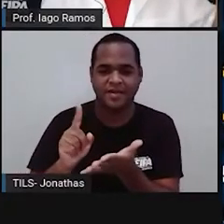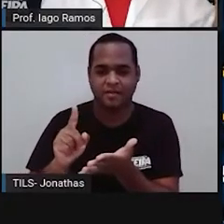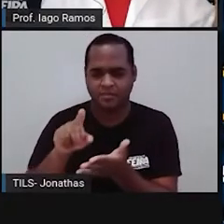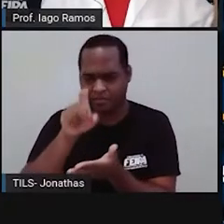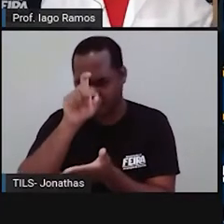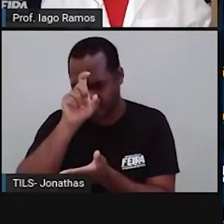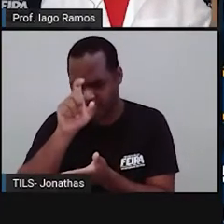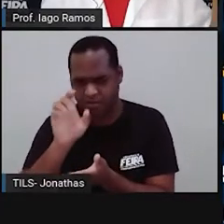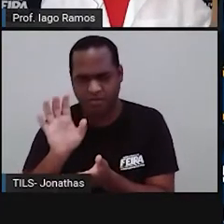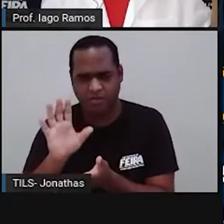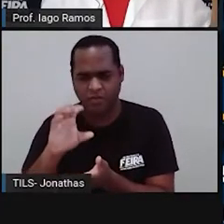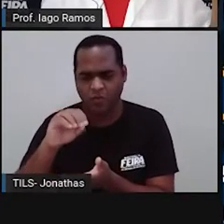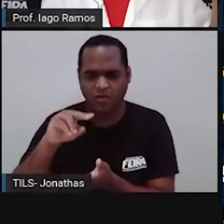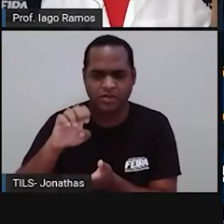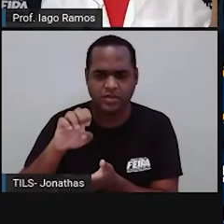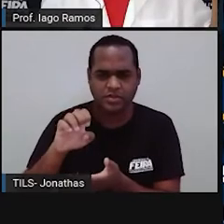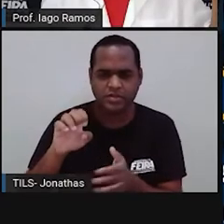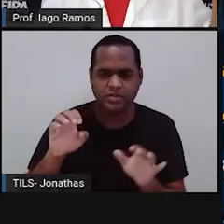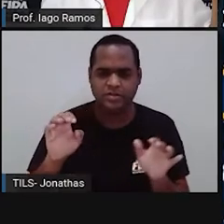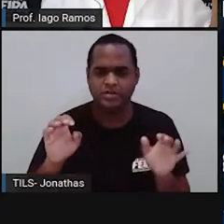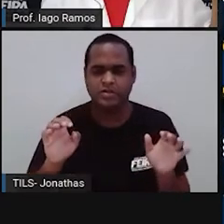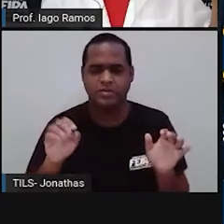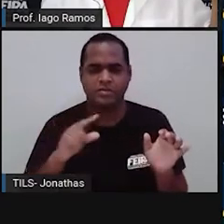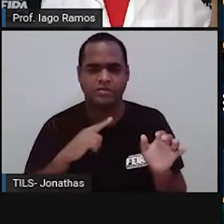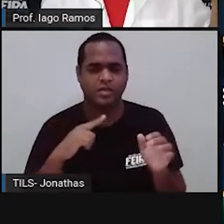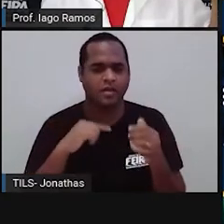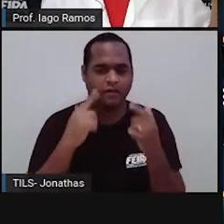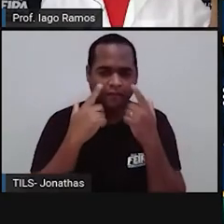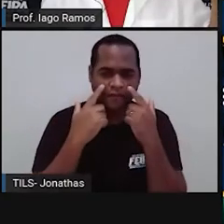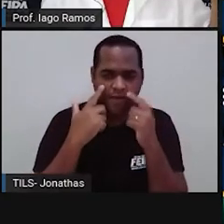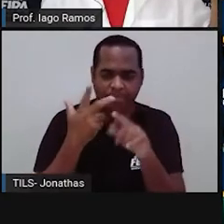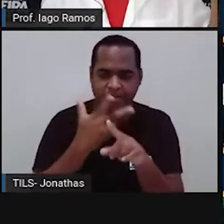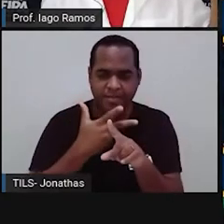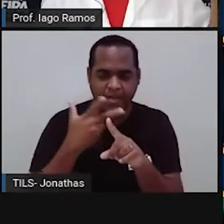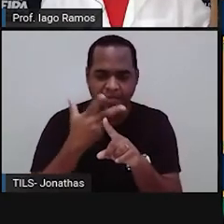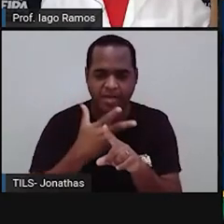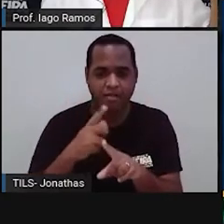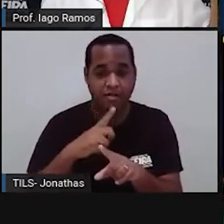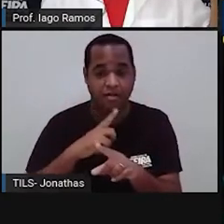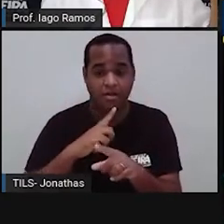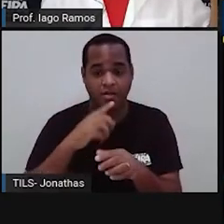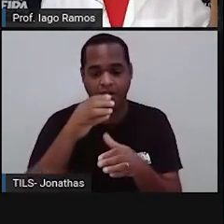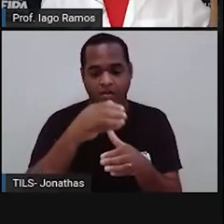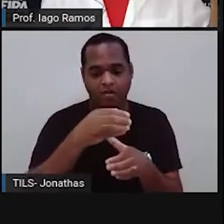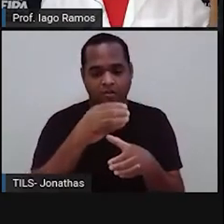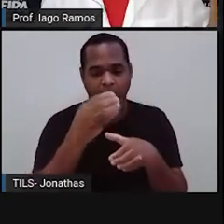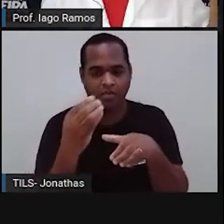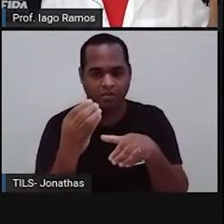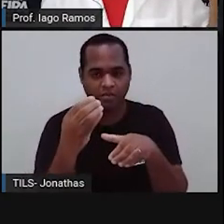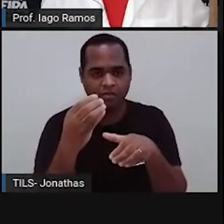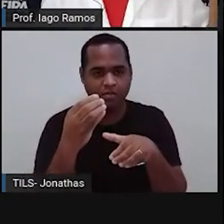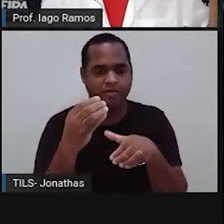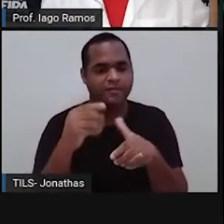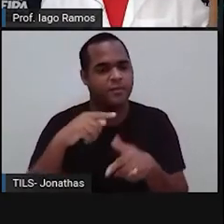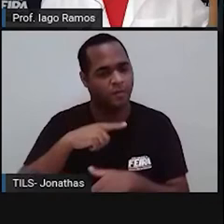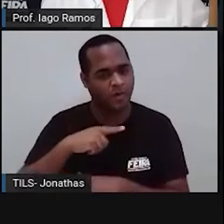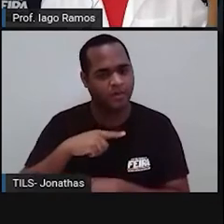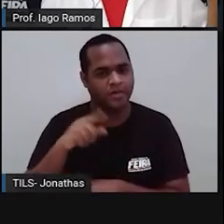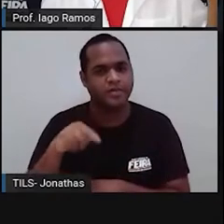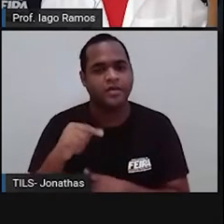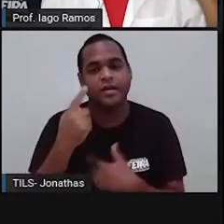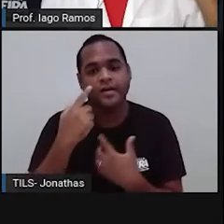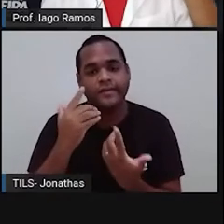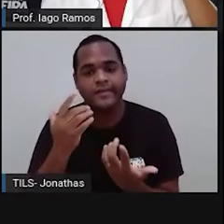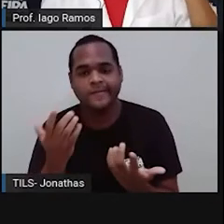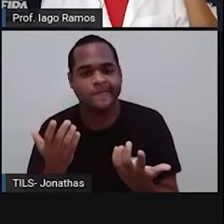Egito, né? Cone? Você pode até dar uma pesquisadinha na torre de Pisa para você ver. A esfera